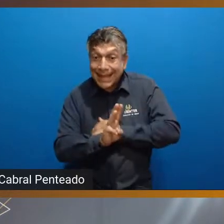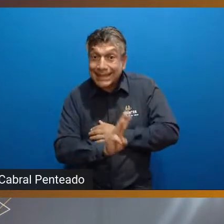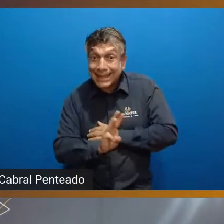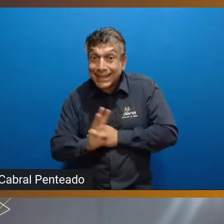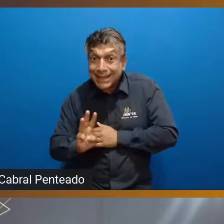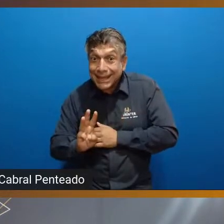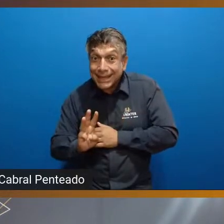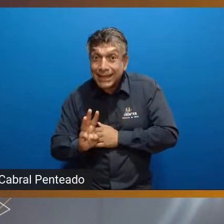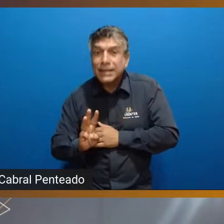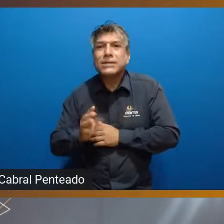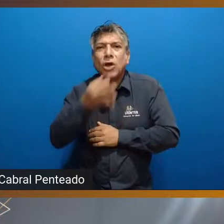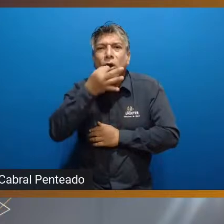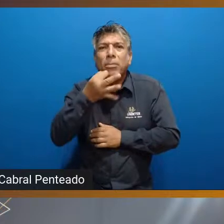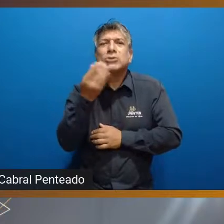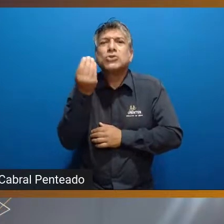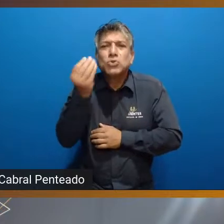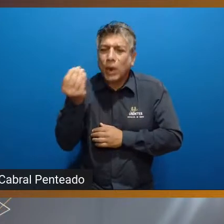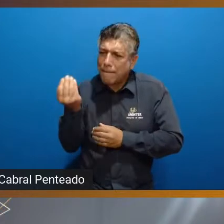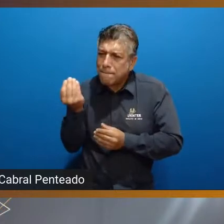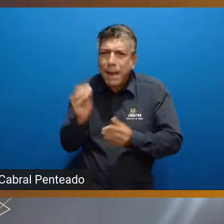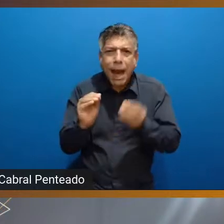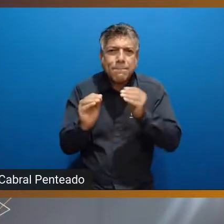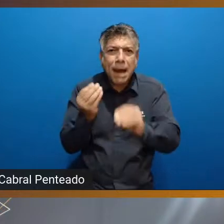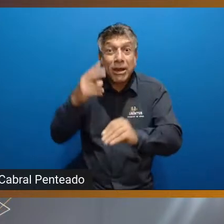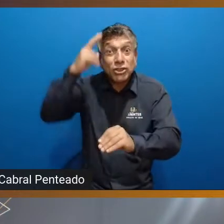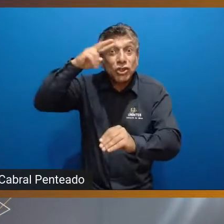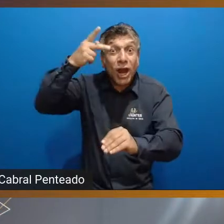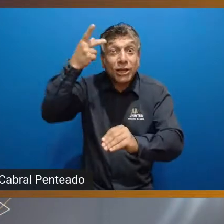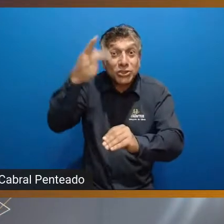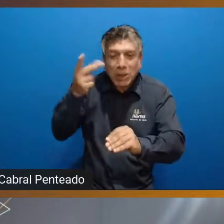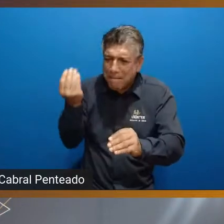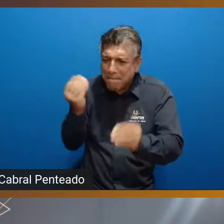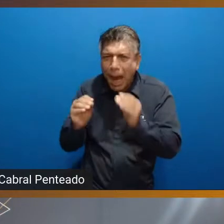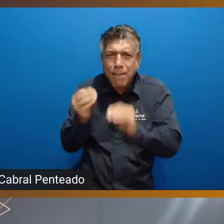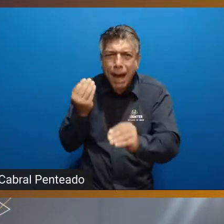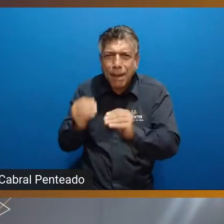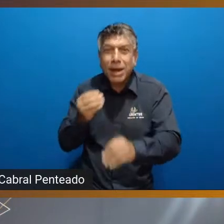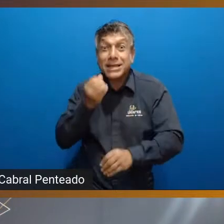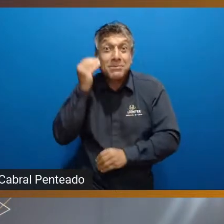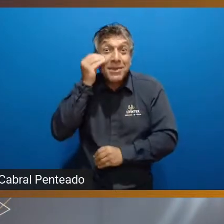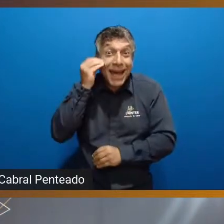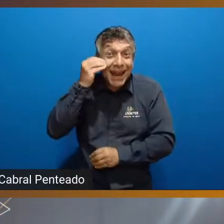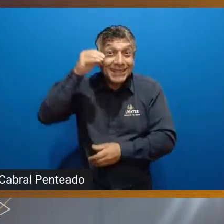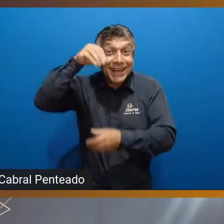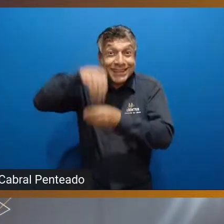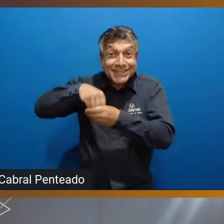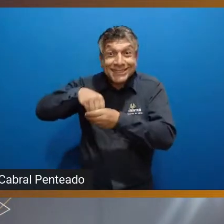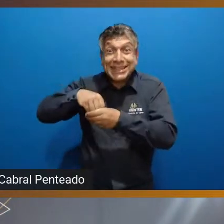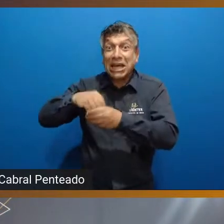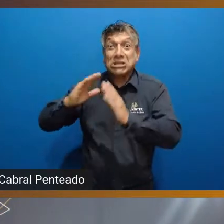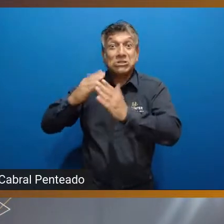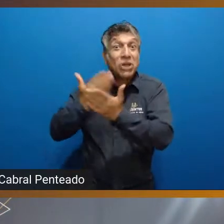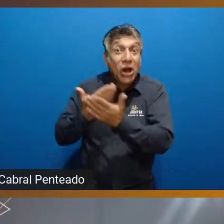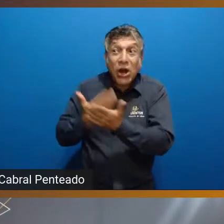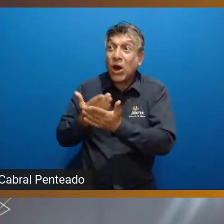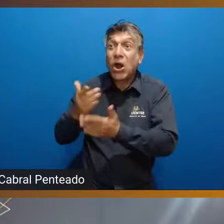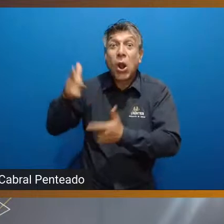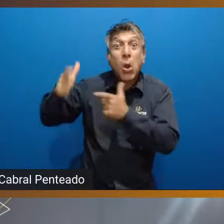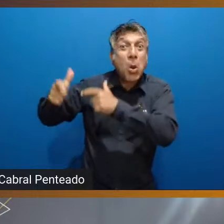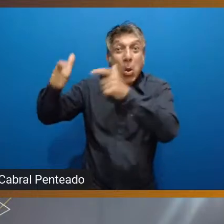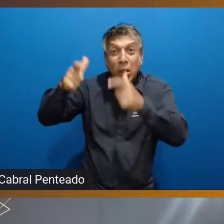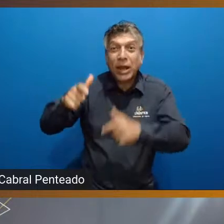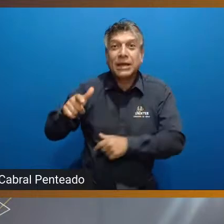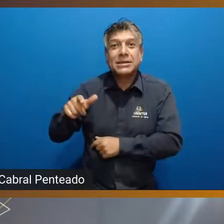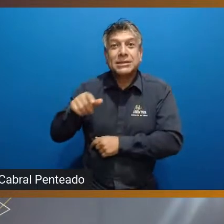façam seus depoimentos, contem as suas histórias, digam as suas boas práticas, para que a gente comece, porque eu quero